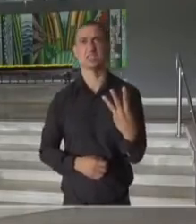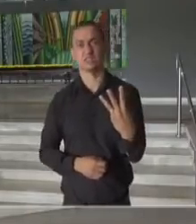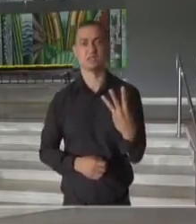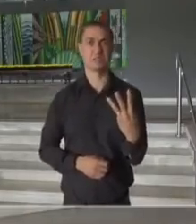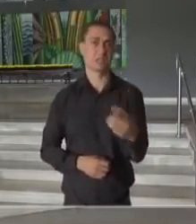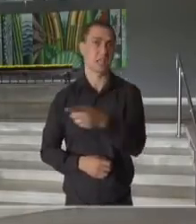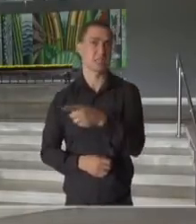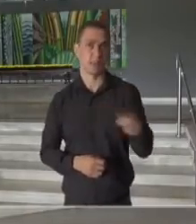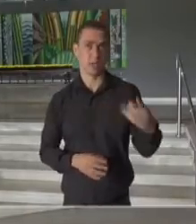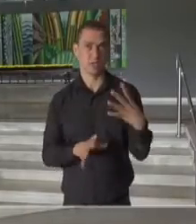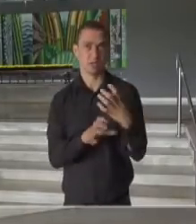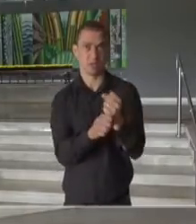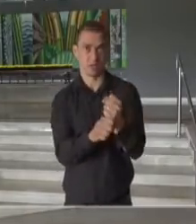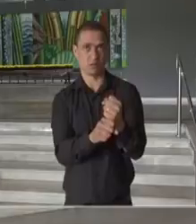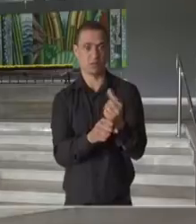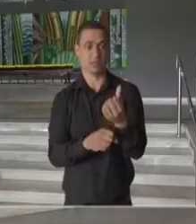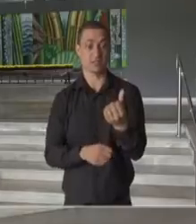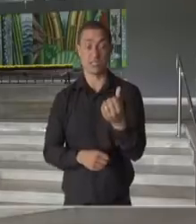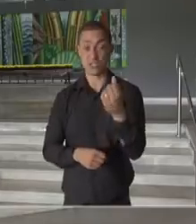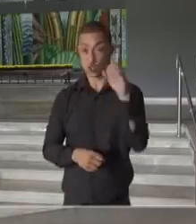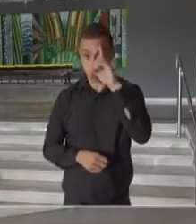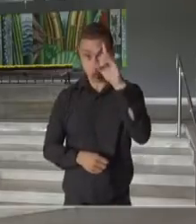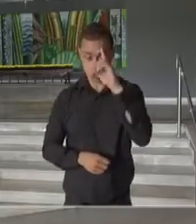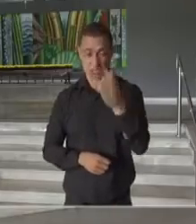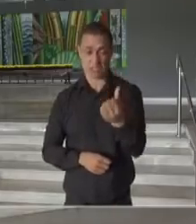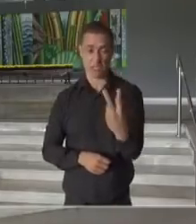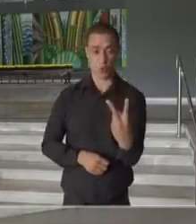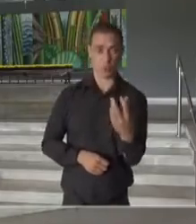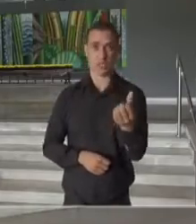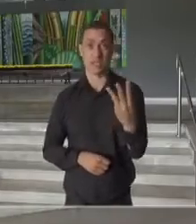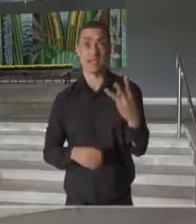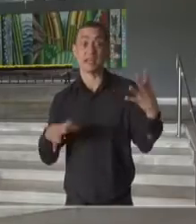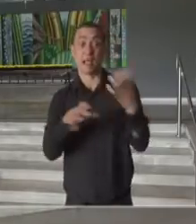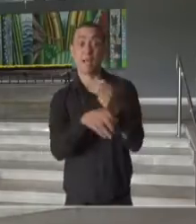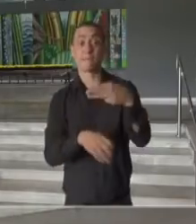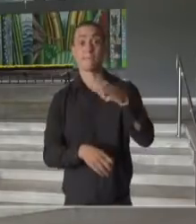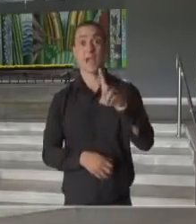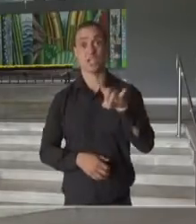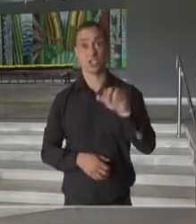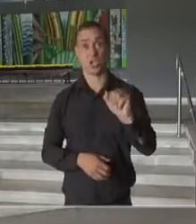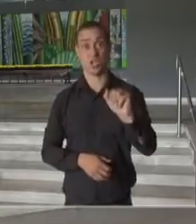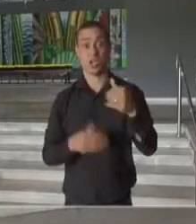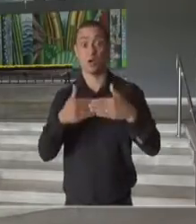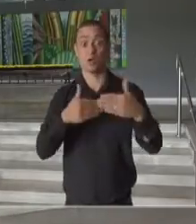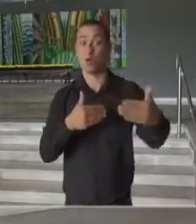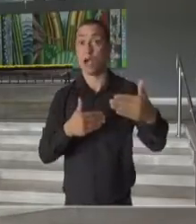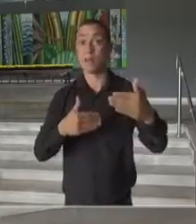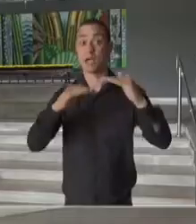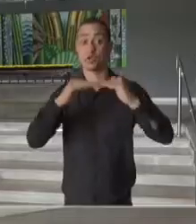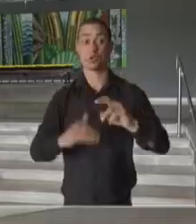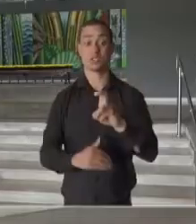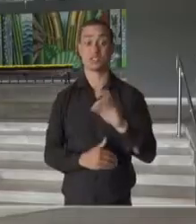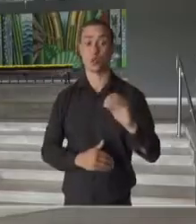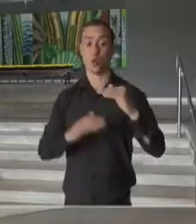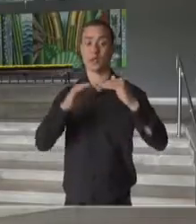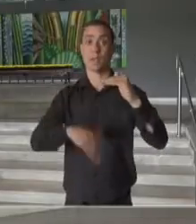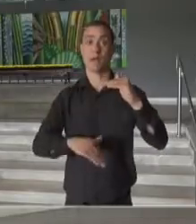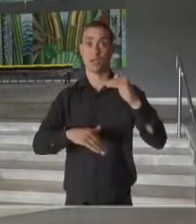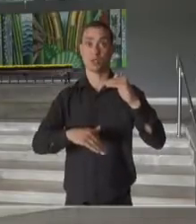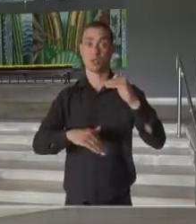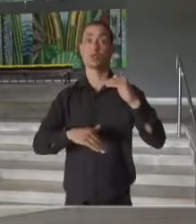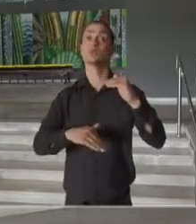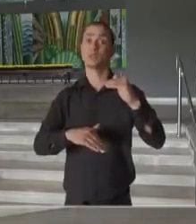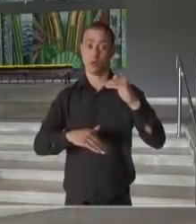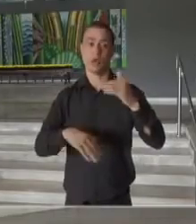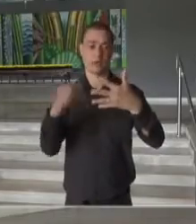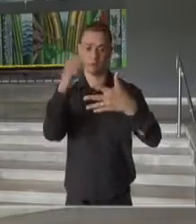casos de óbitos diários na média móvel. Estamos prevendo ficar abaixo de 50. Então esses